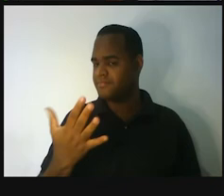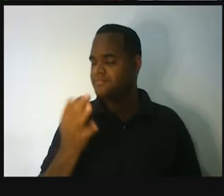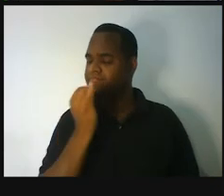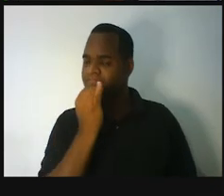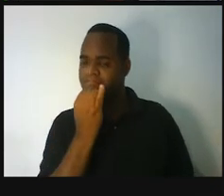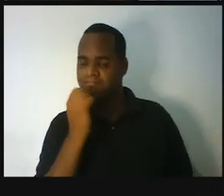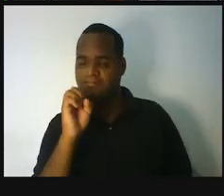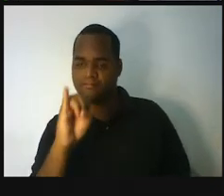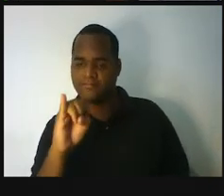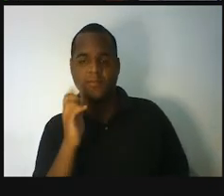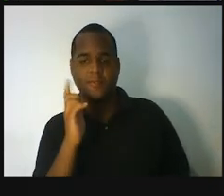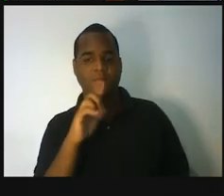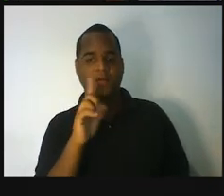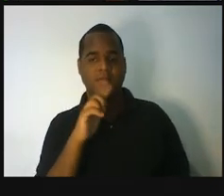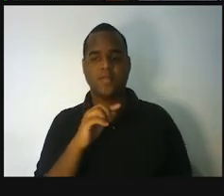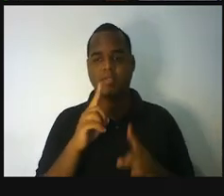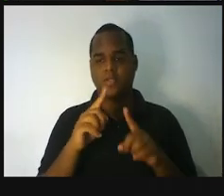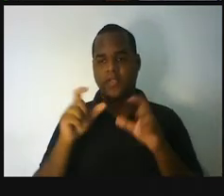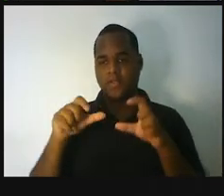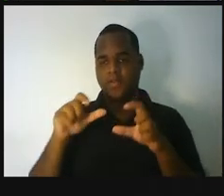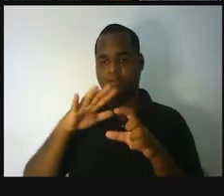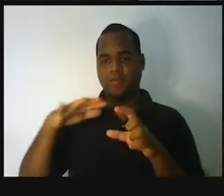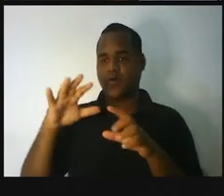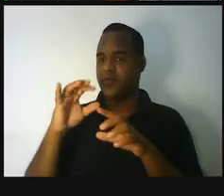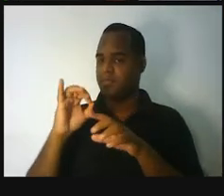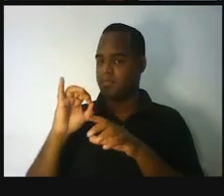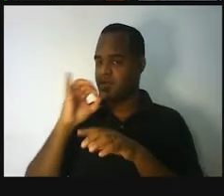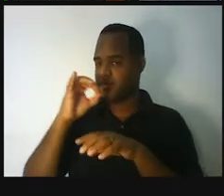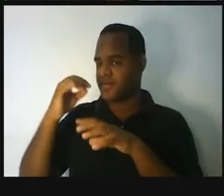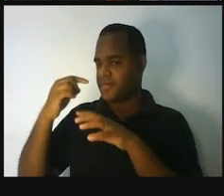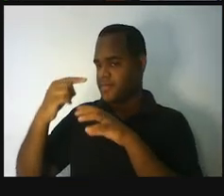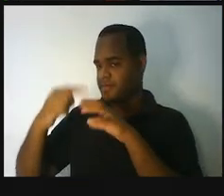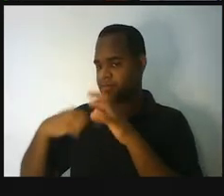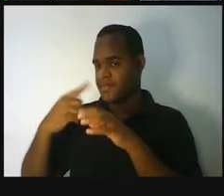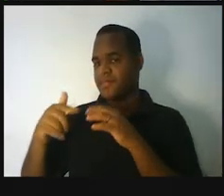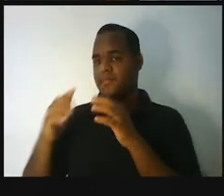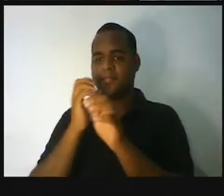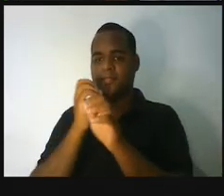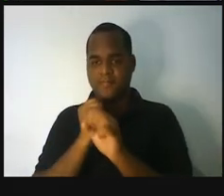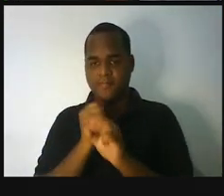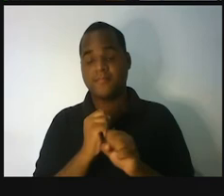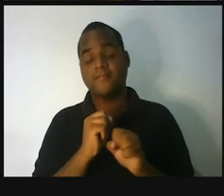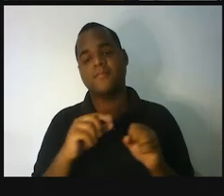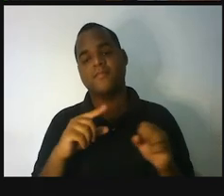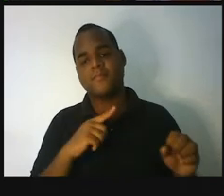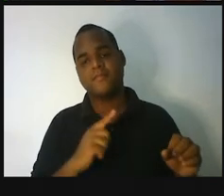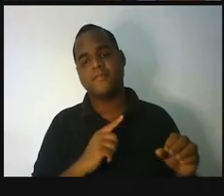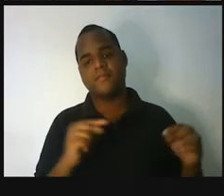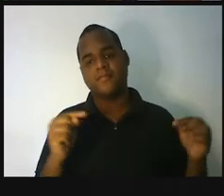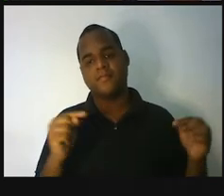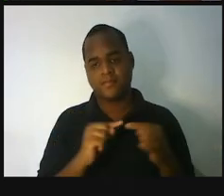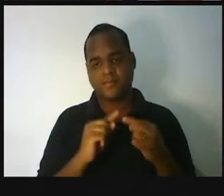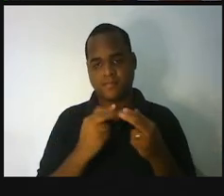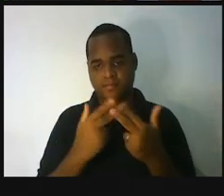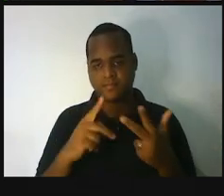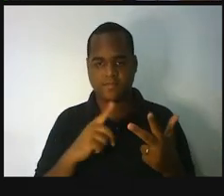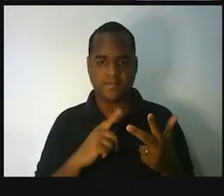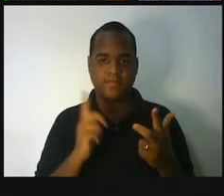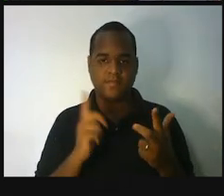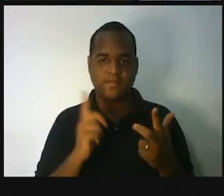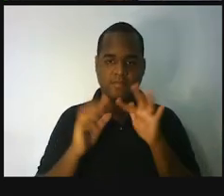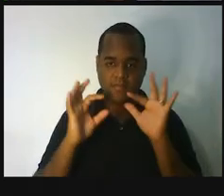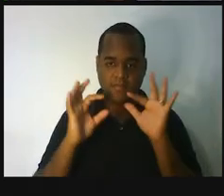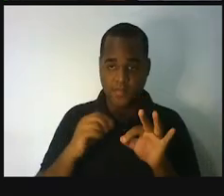para achar o internacional que eu fiz o global menos o doméstico, para saber se essa conta de menos